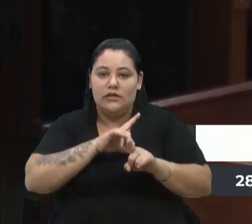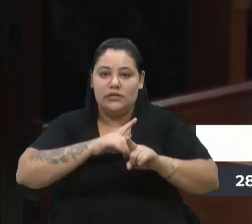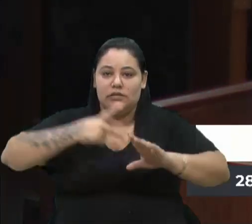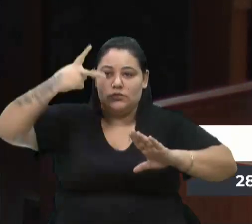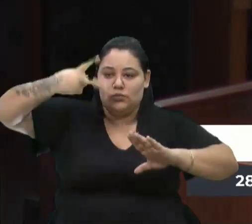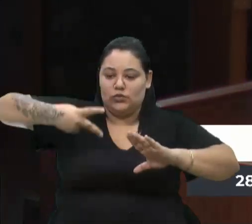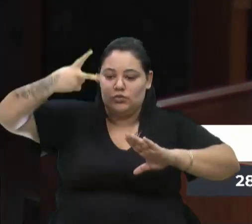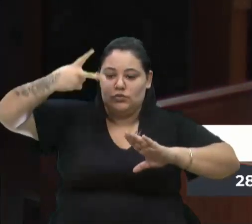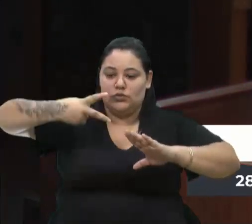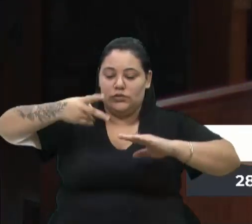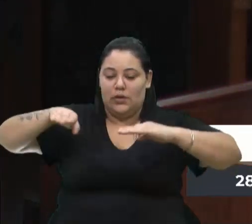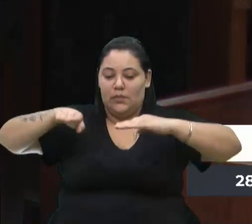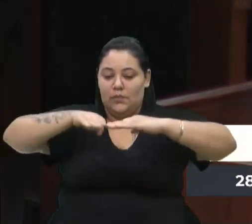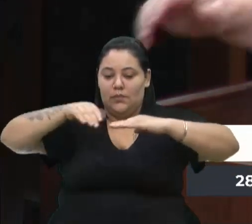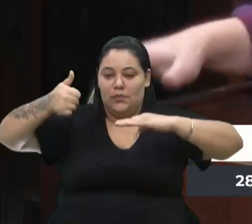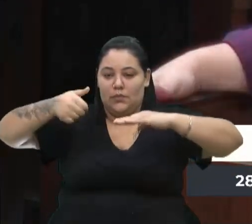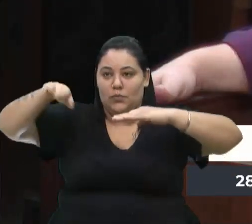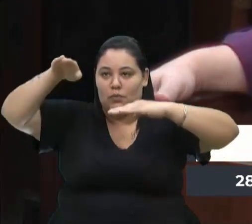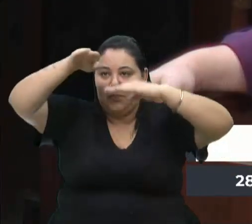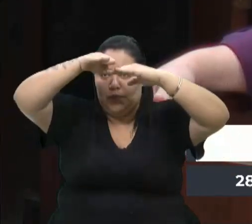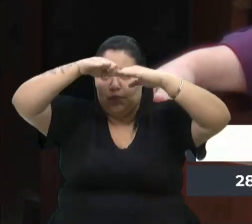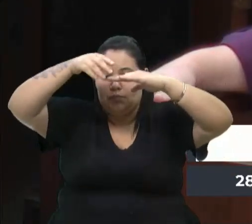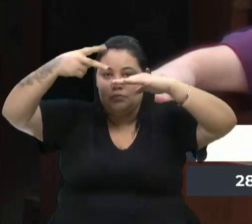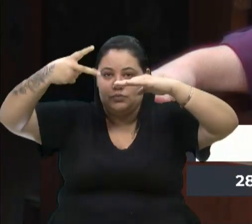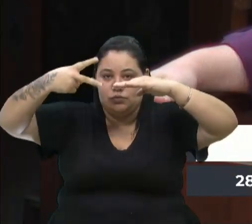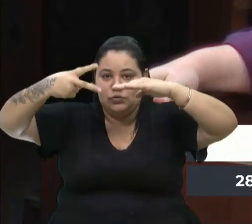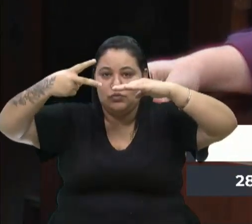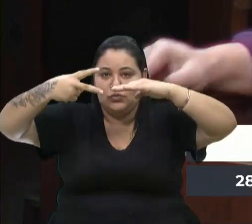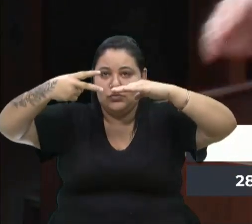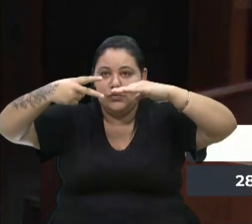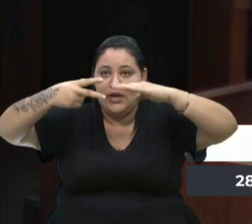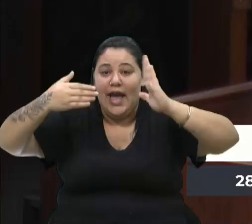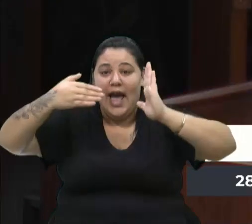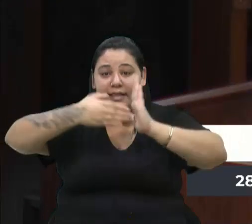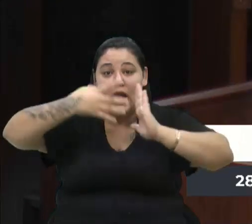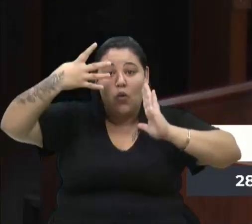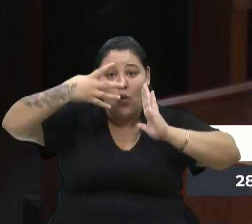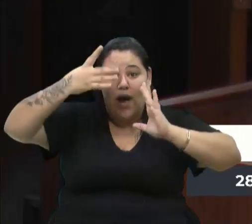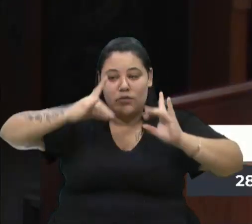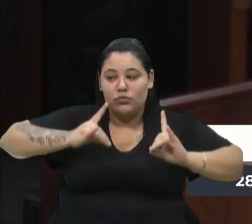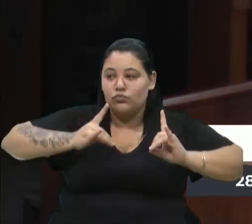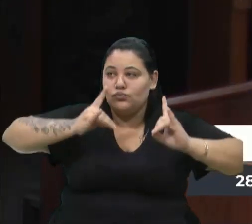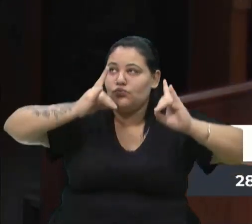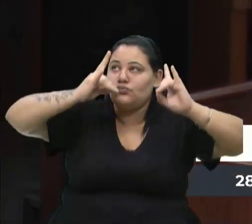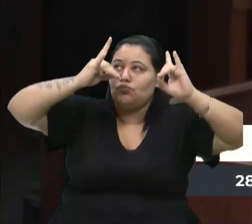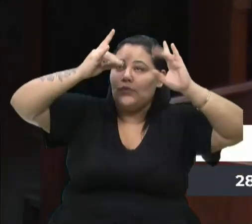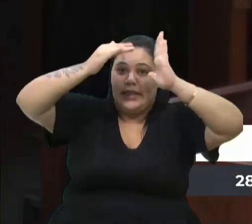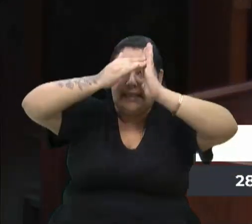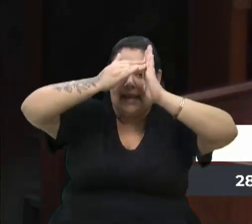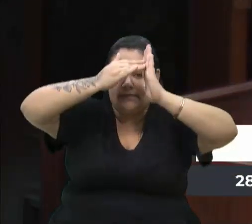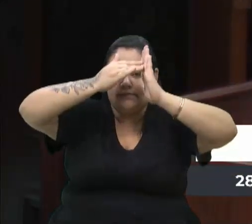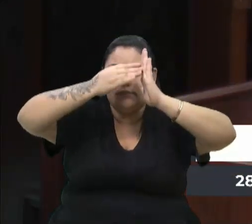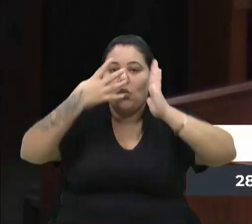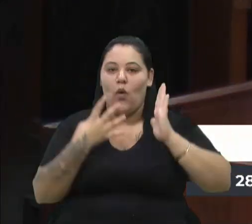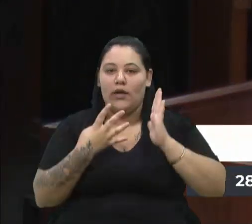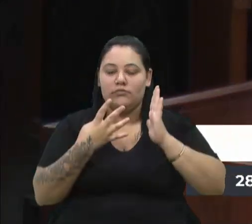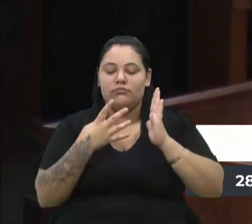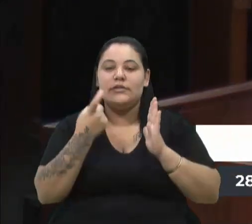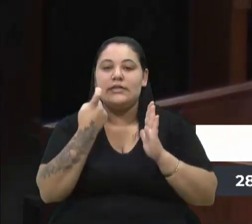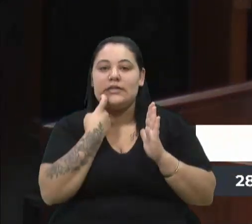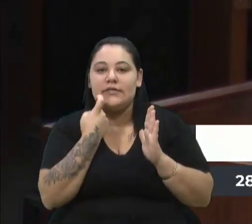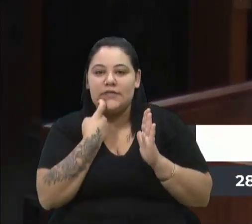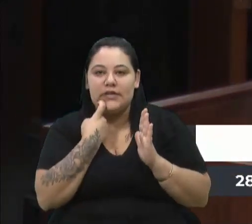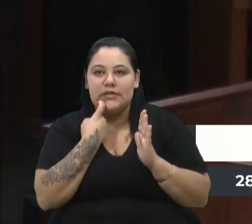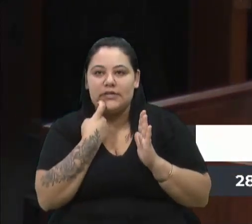de dois andares até quatro pavimentos ela pode ser feita quatro andares e na sexta-feira, na